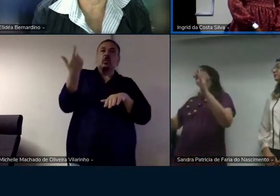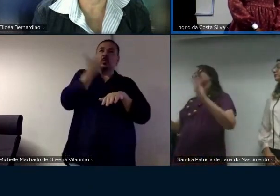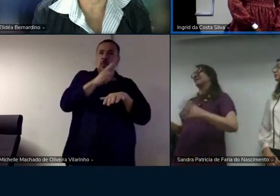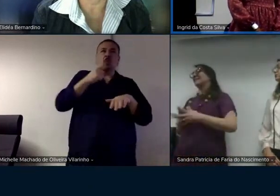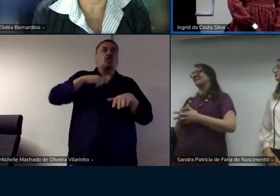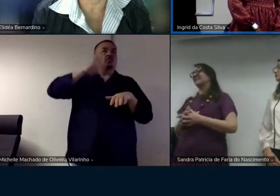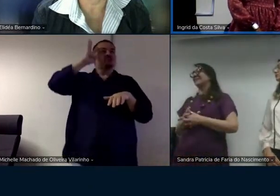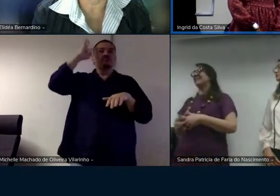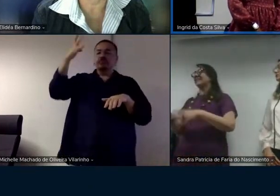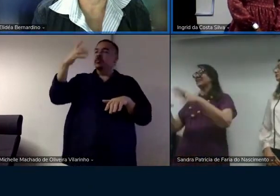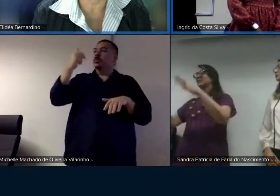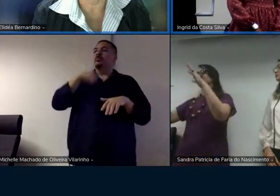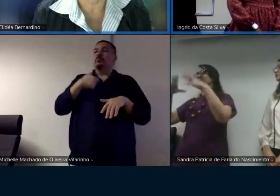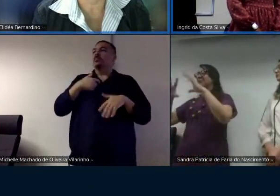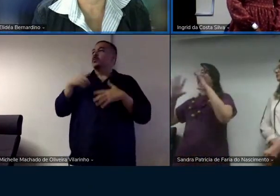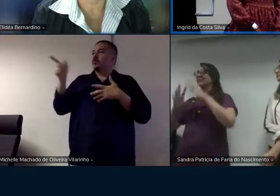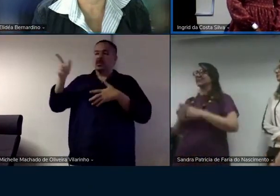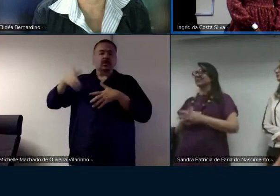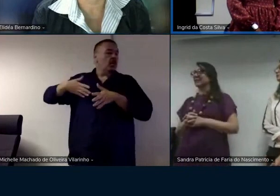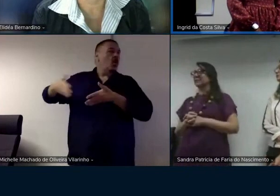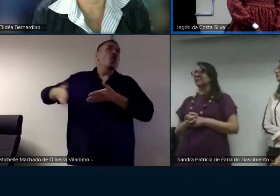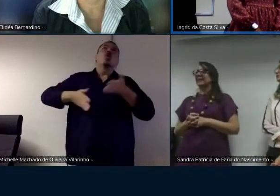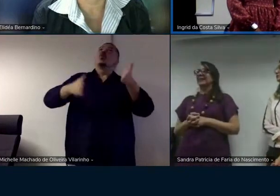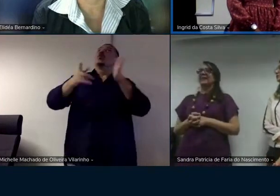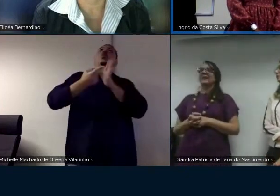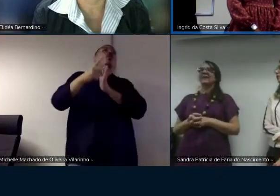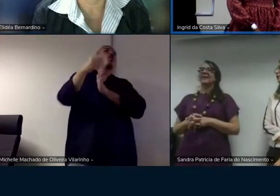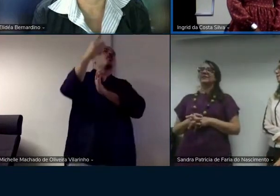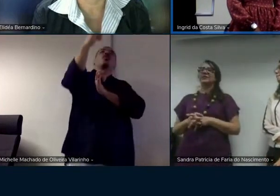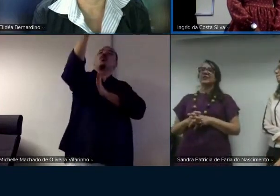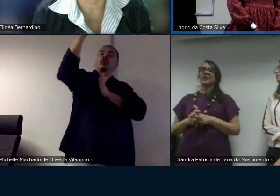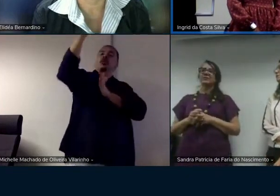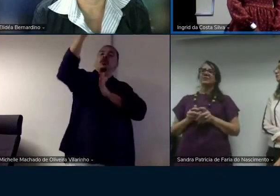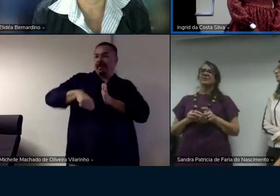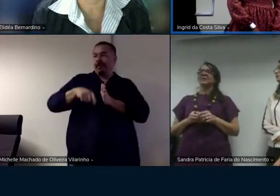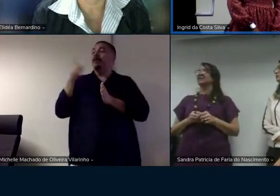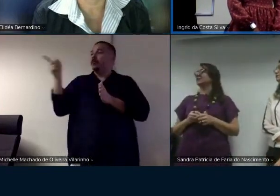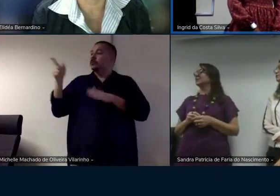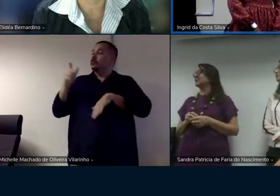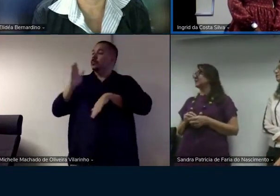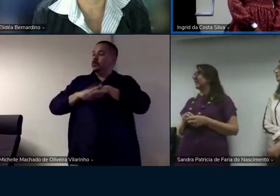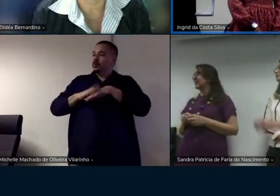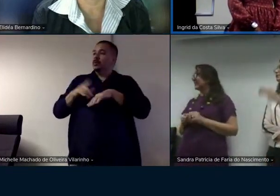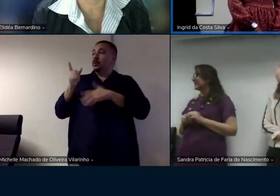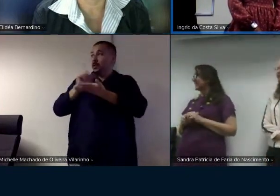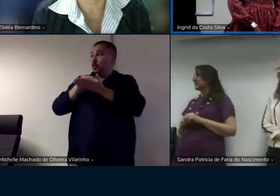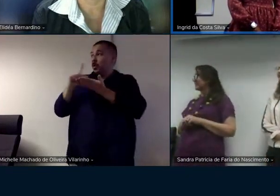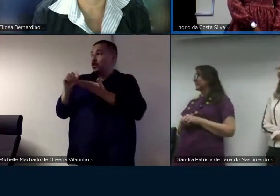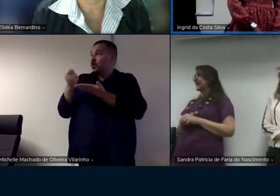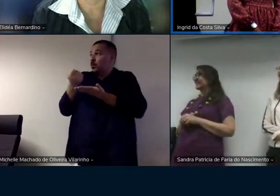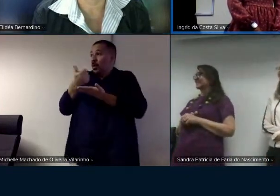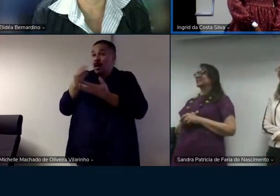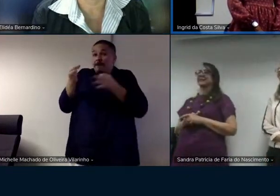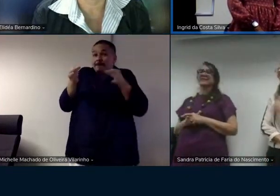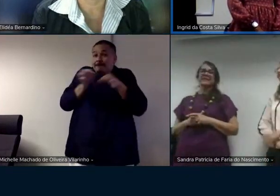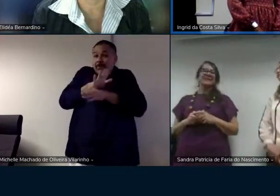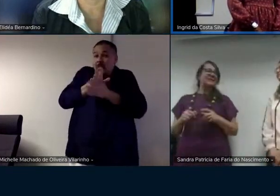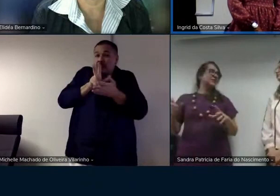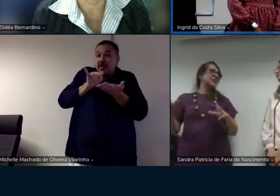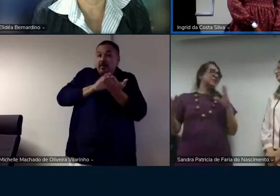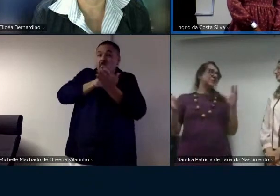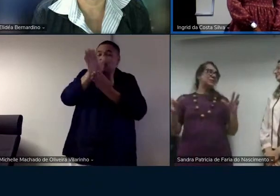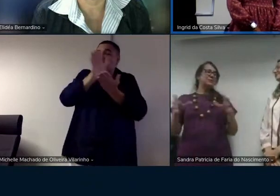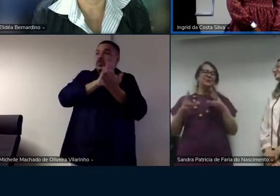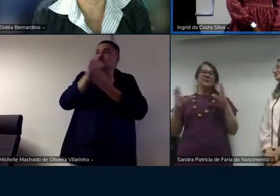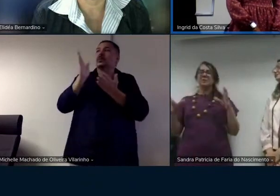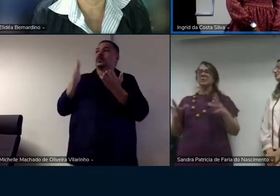vai longe siga seus passos né a gente tem um artigo que tá quase sendo publicado né